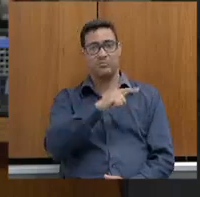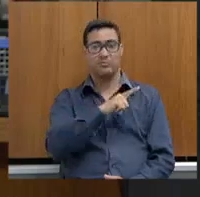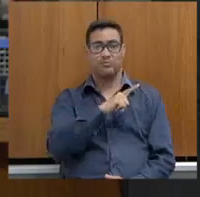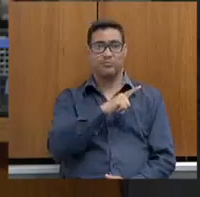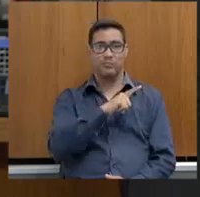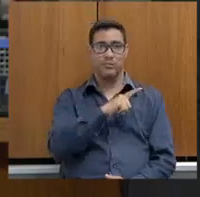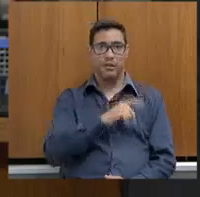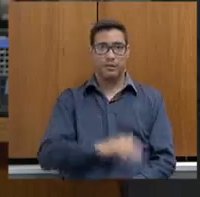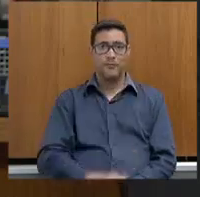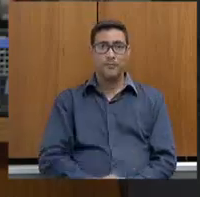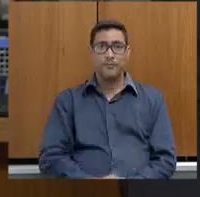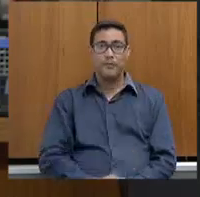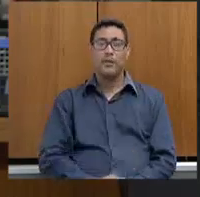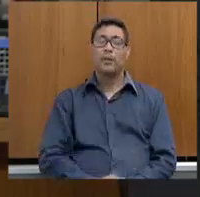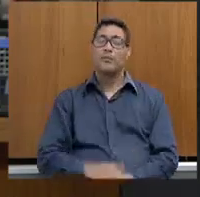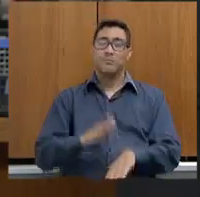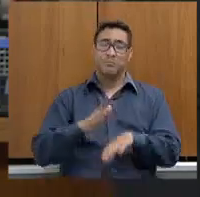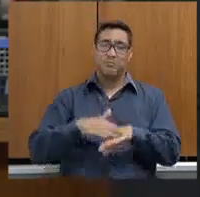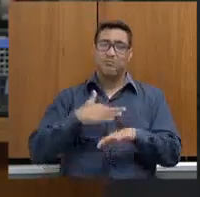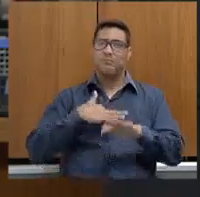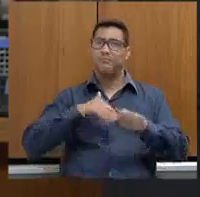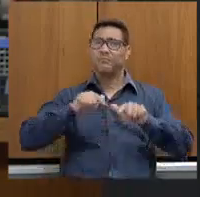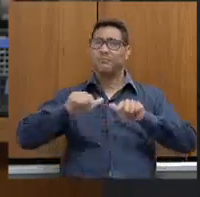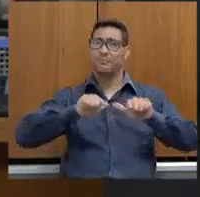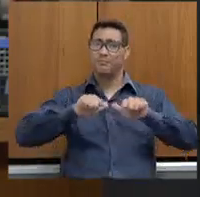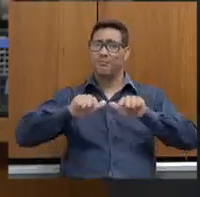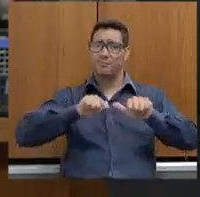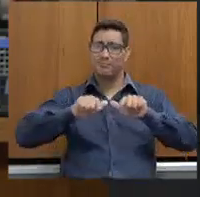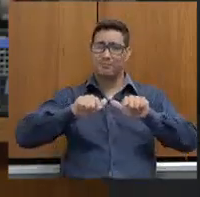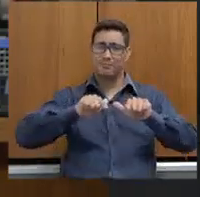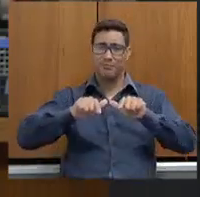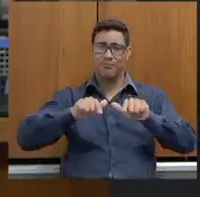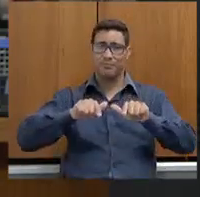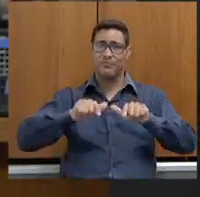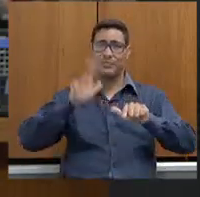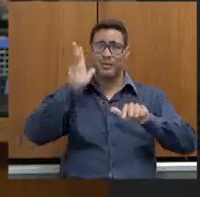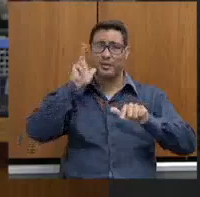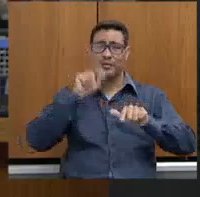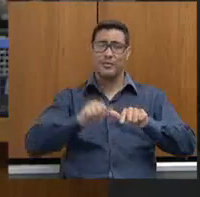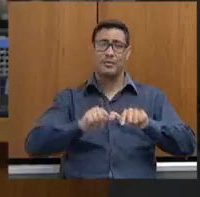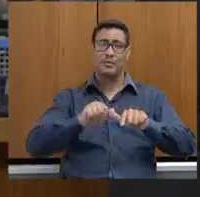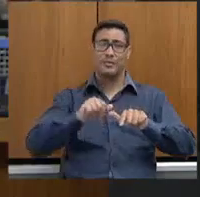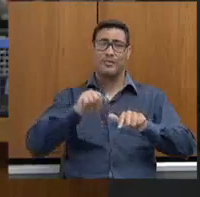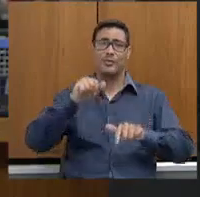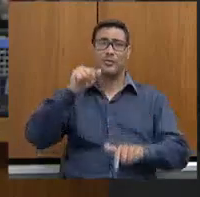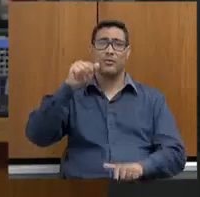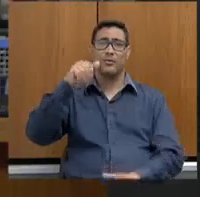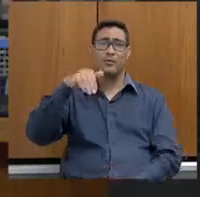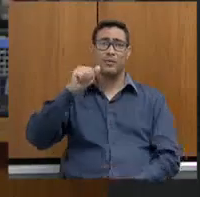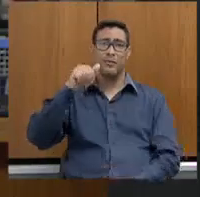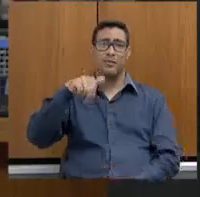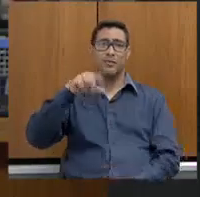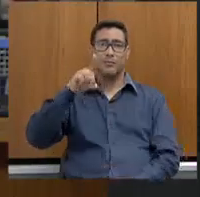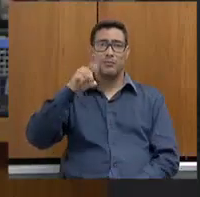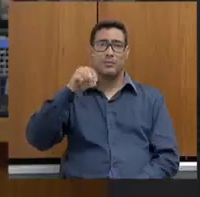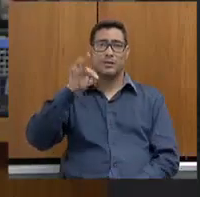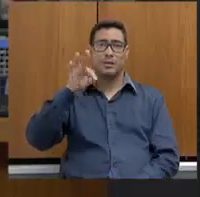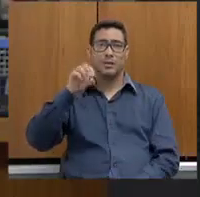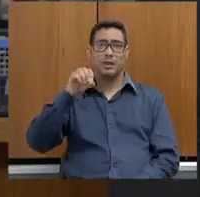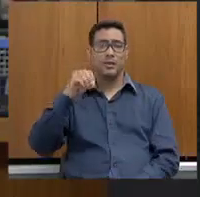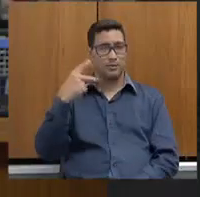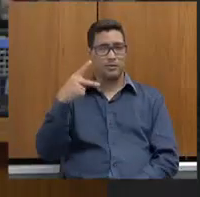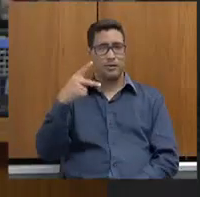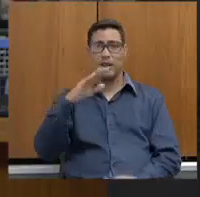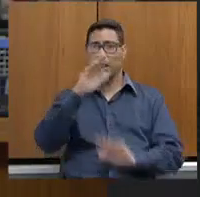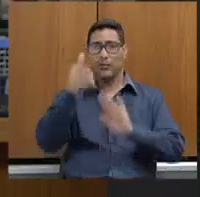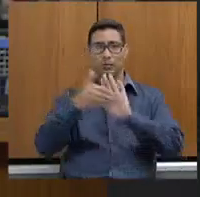um trabalho, é uma dedicação, eu acho que o mandato dele é totalmente dedicado à segurança pública,